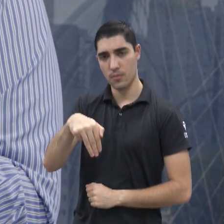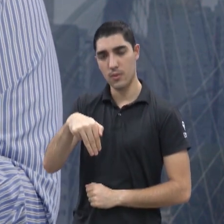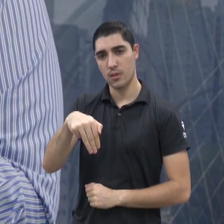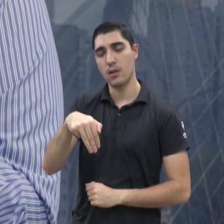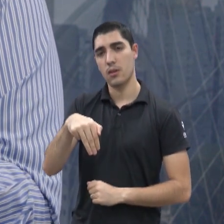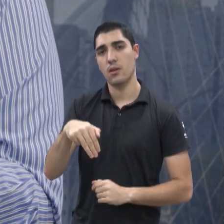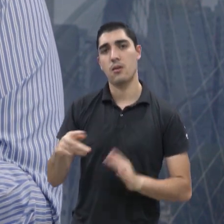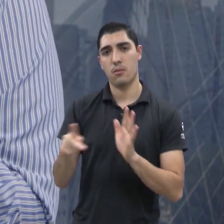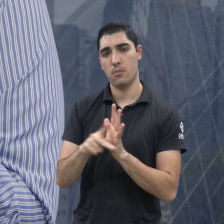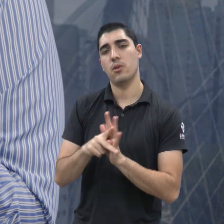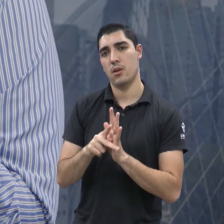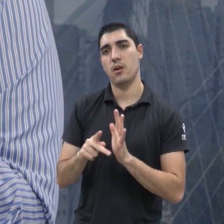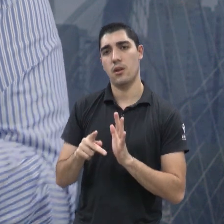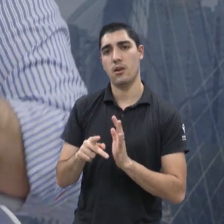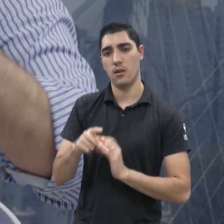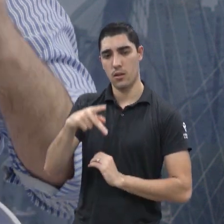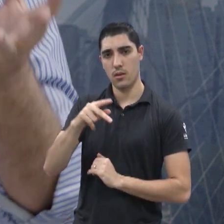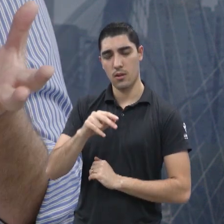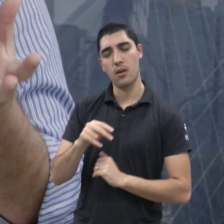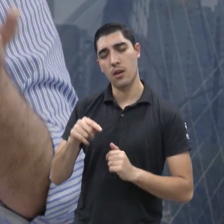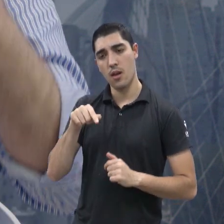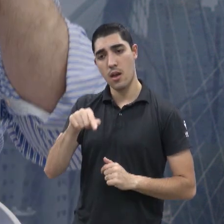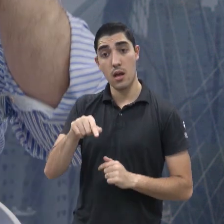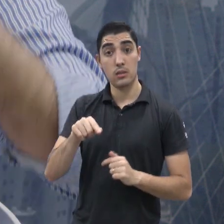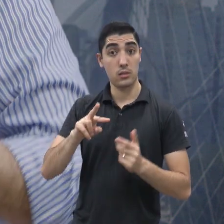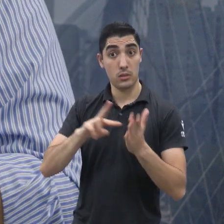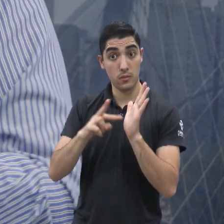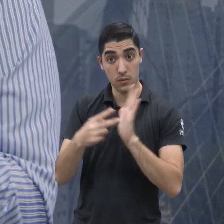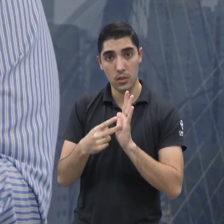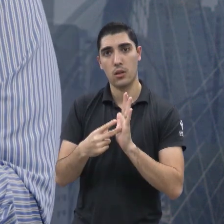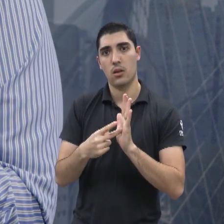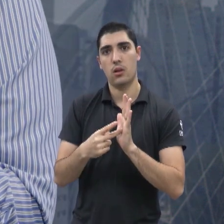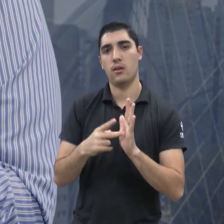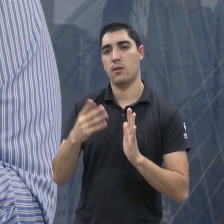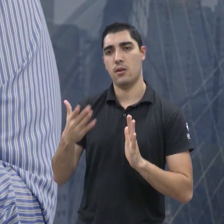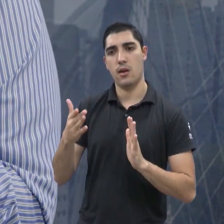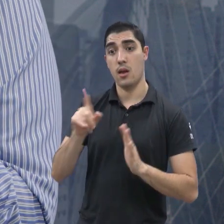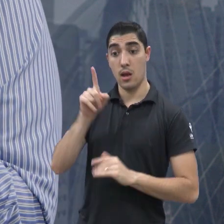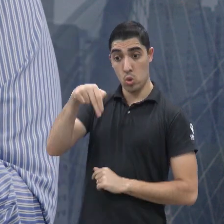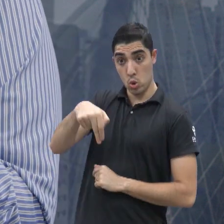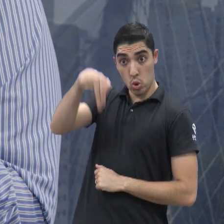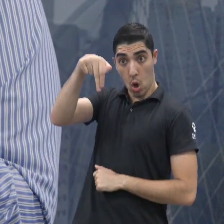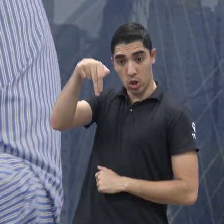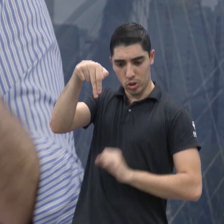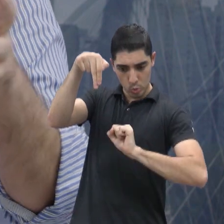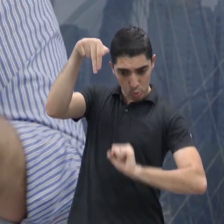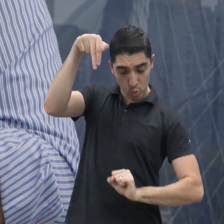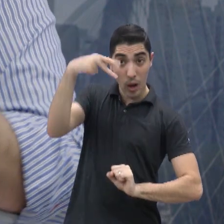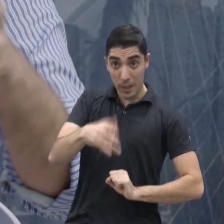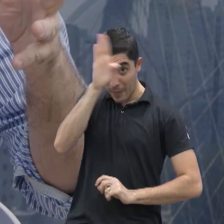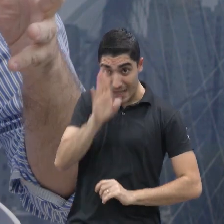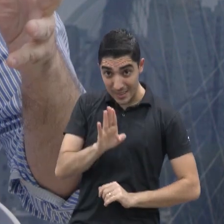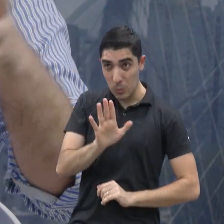Interligado Nacional. Ele é um sistema gigantesco, que vai lá do norte ao sul do país. E você tem